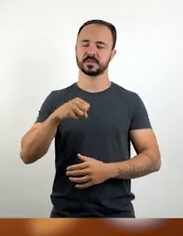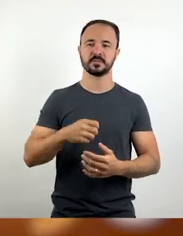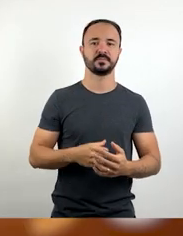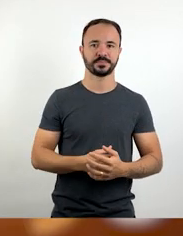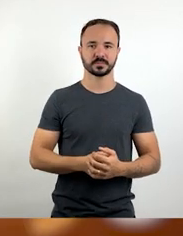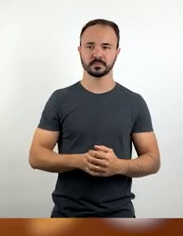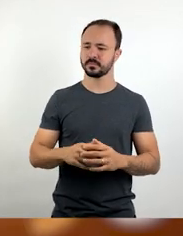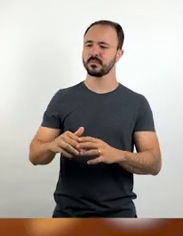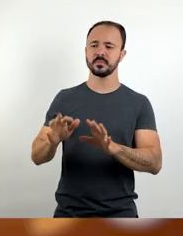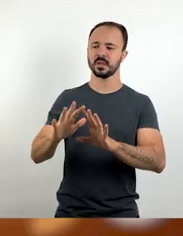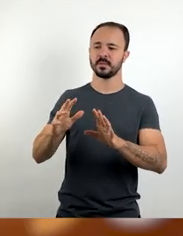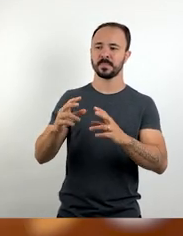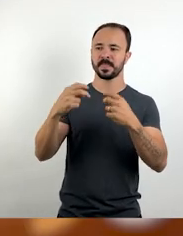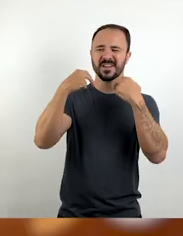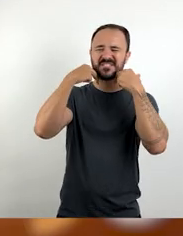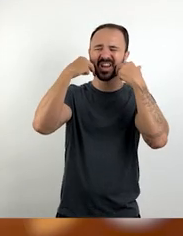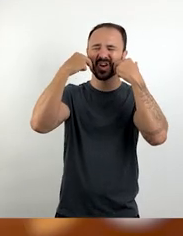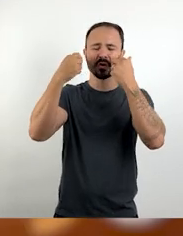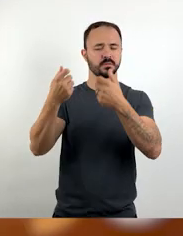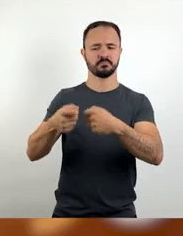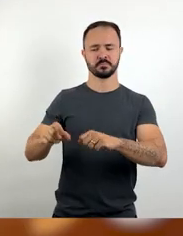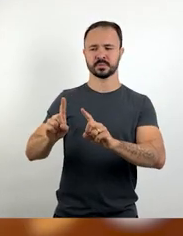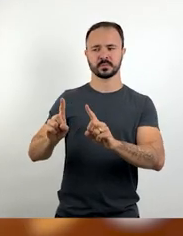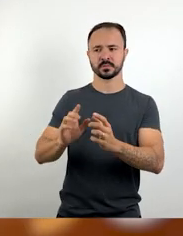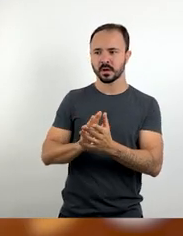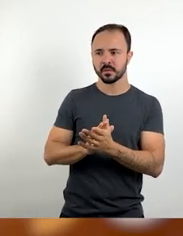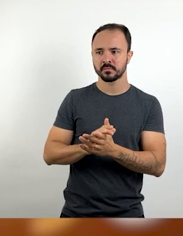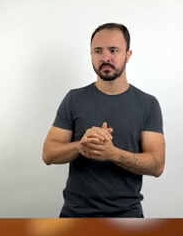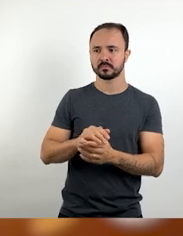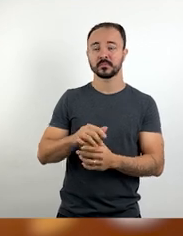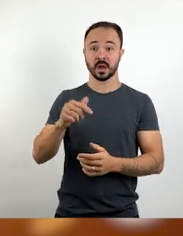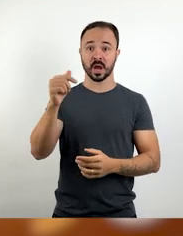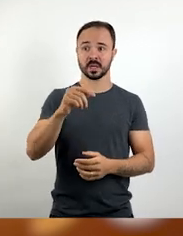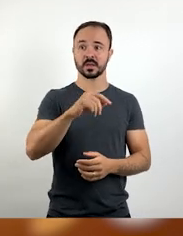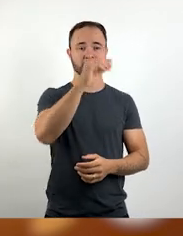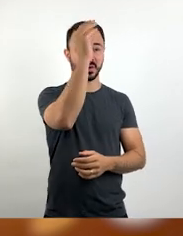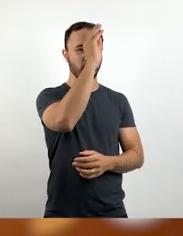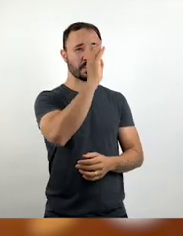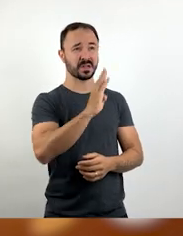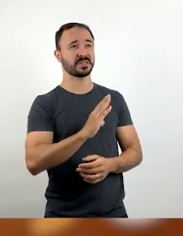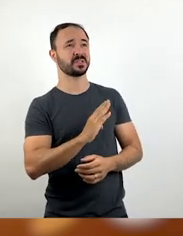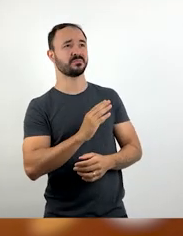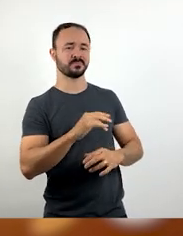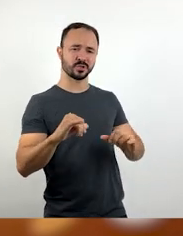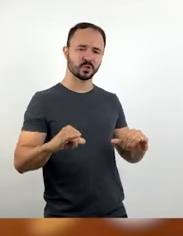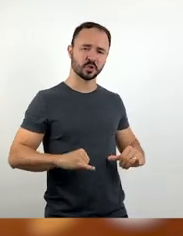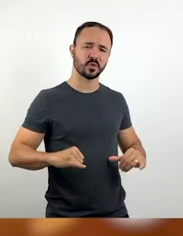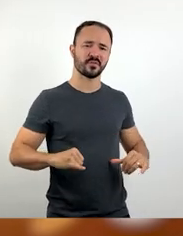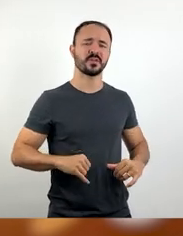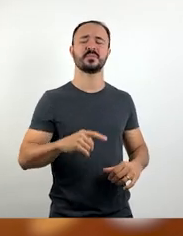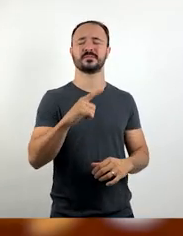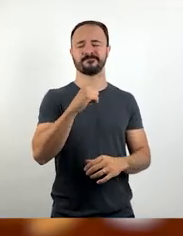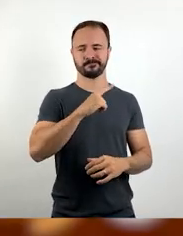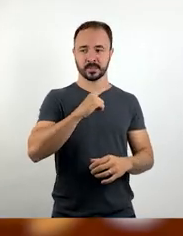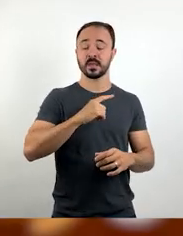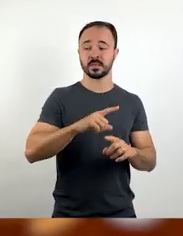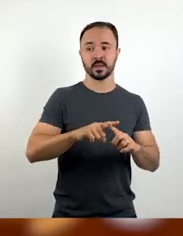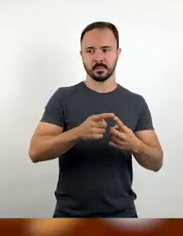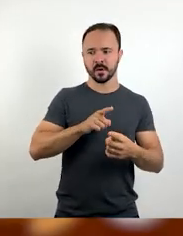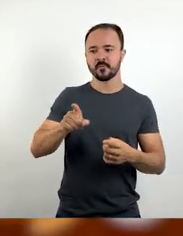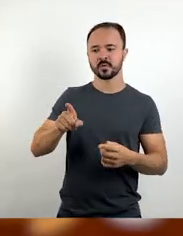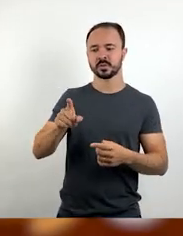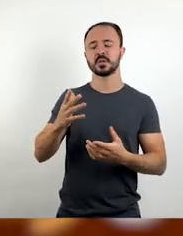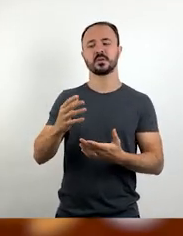sinta derrotado. Se o nosso país vai mal, você não é o culpado. Nas potências mundiais são sempre heróis